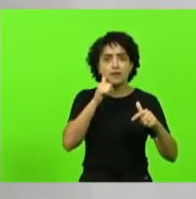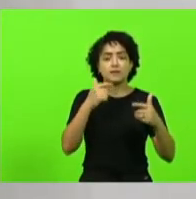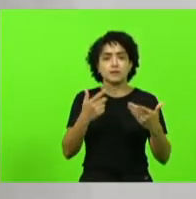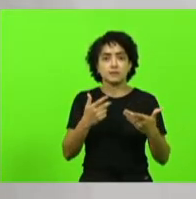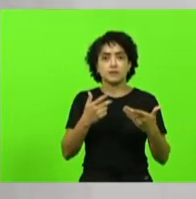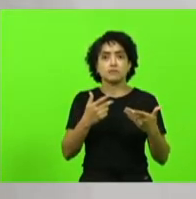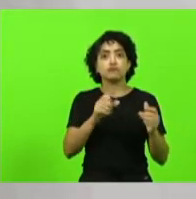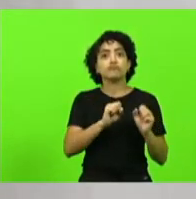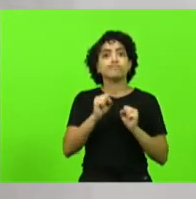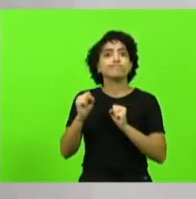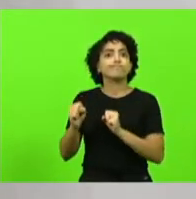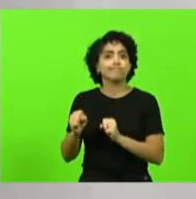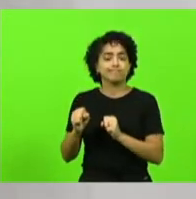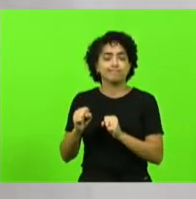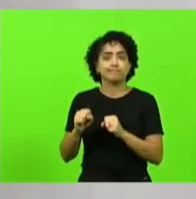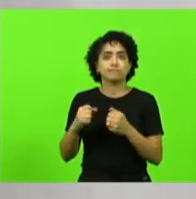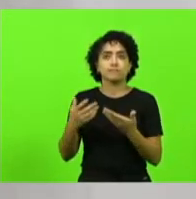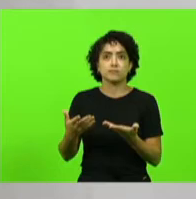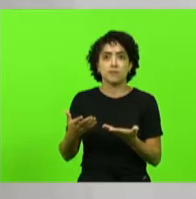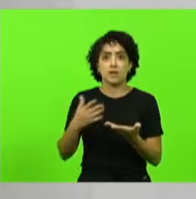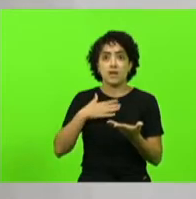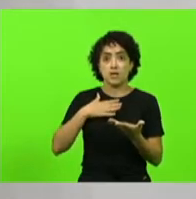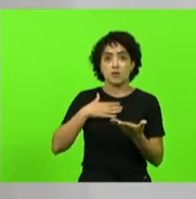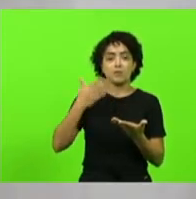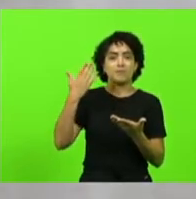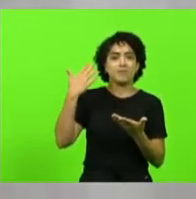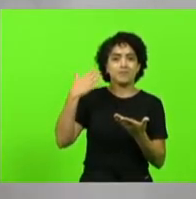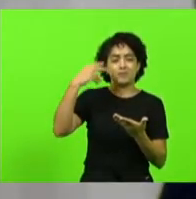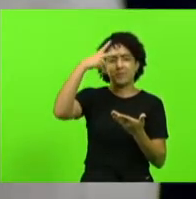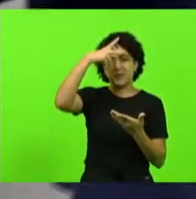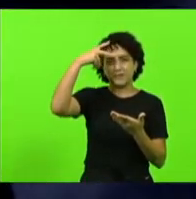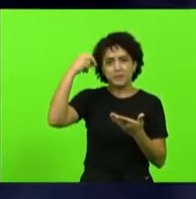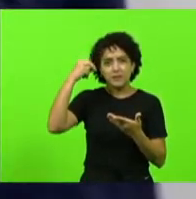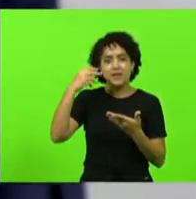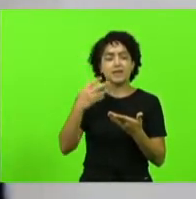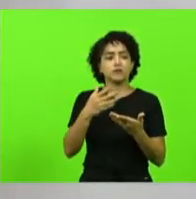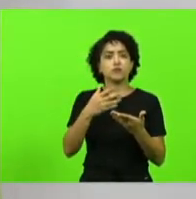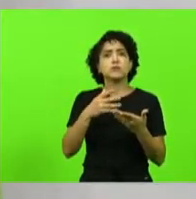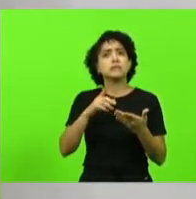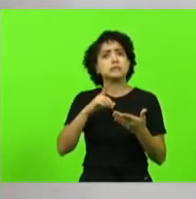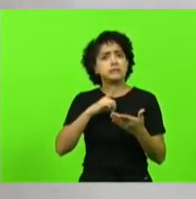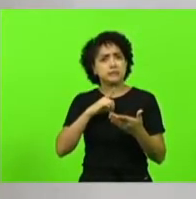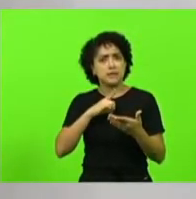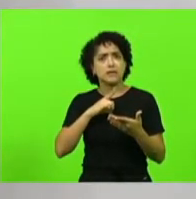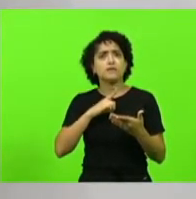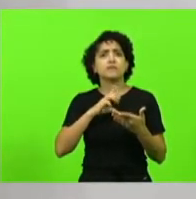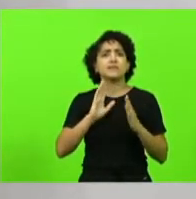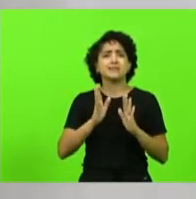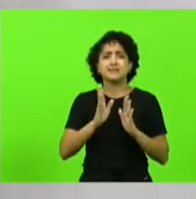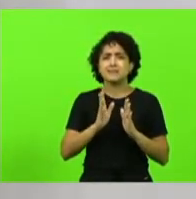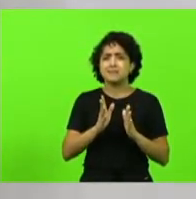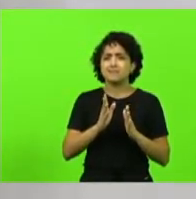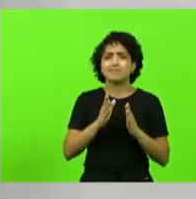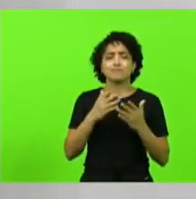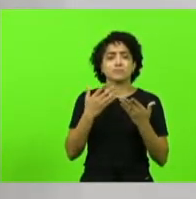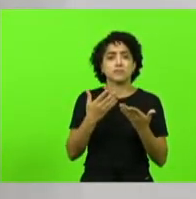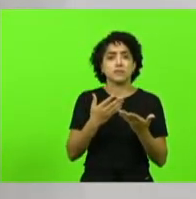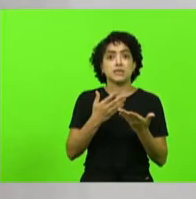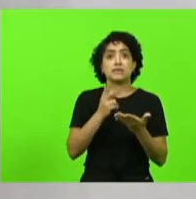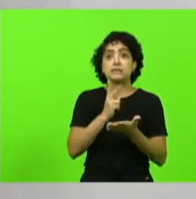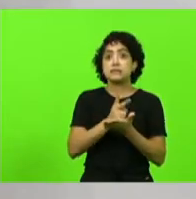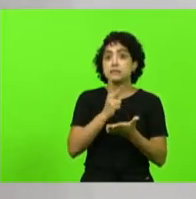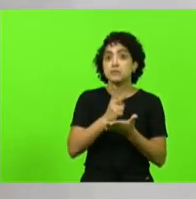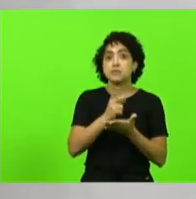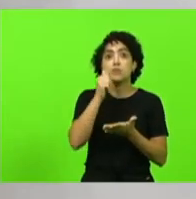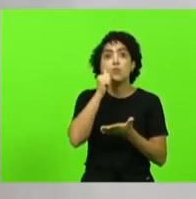nos meus três mandatos de prefeito eu sempre tive mulher de vice-prefeita para realmente dar a